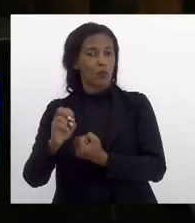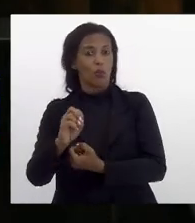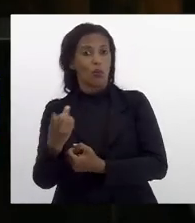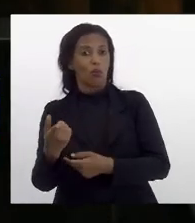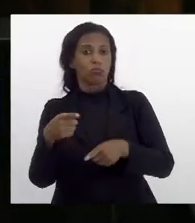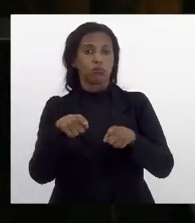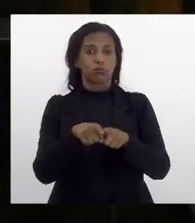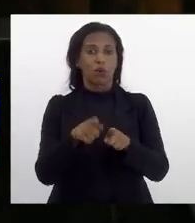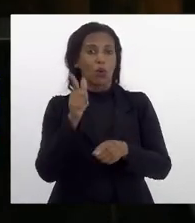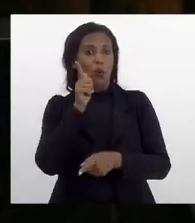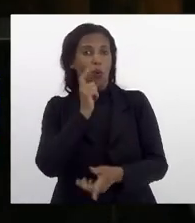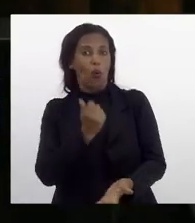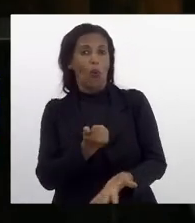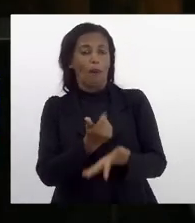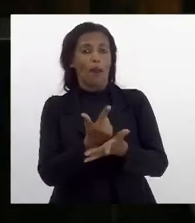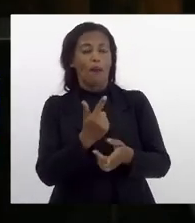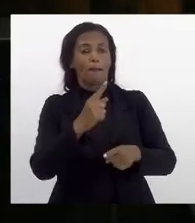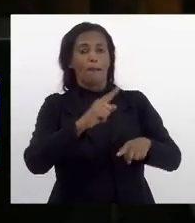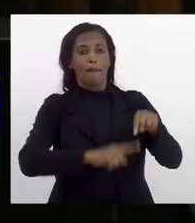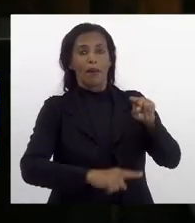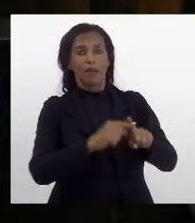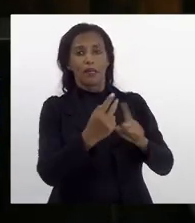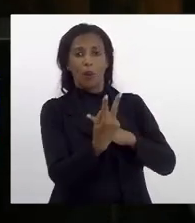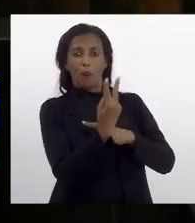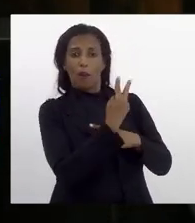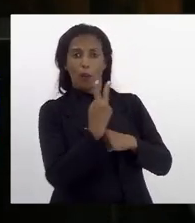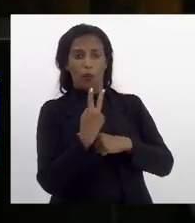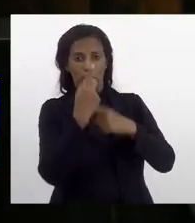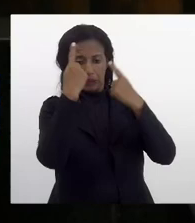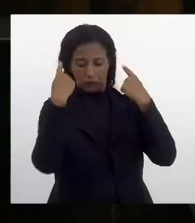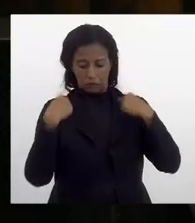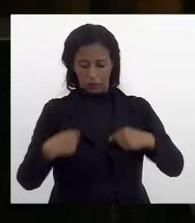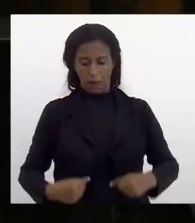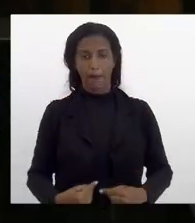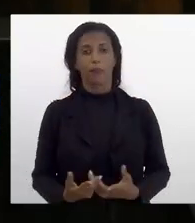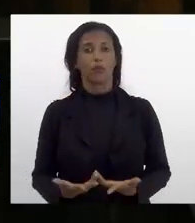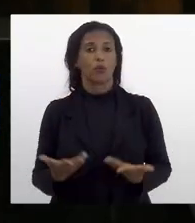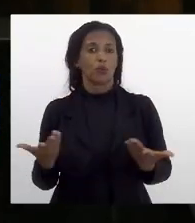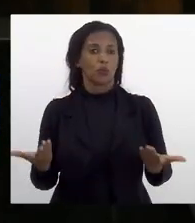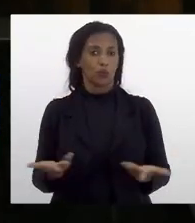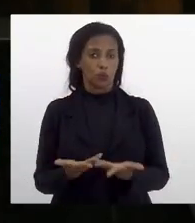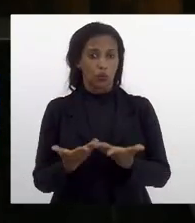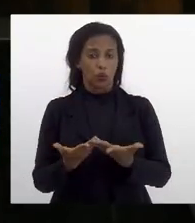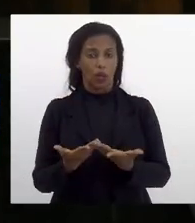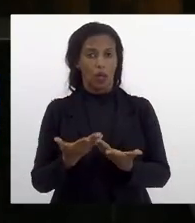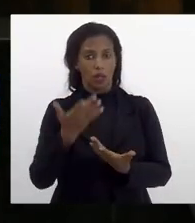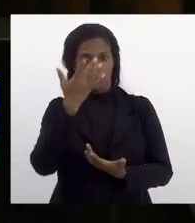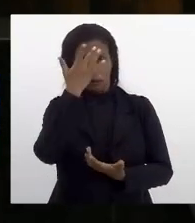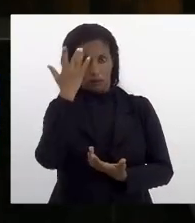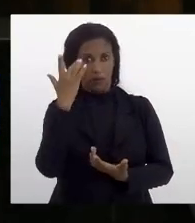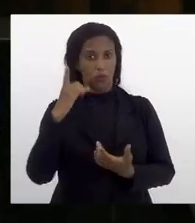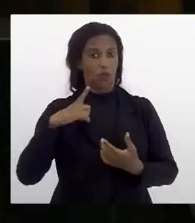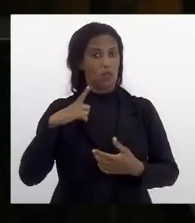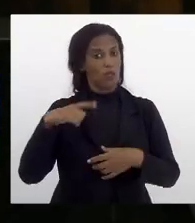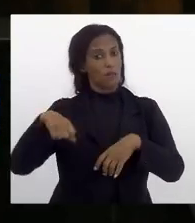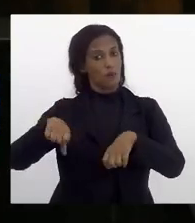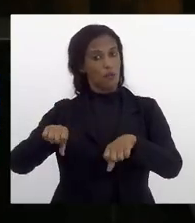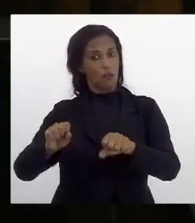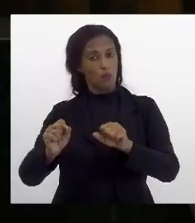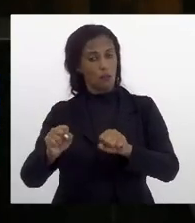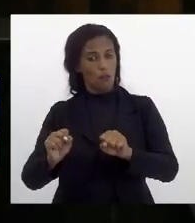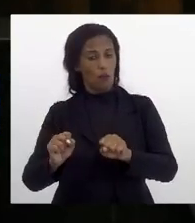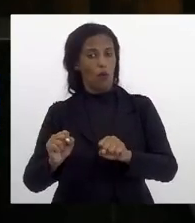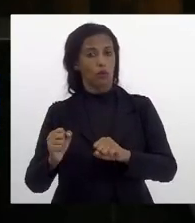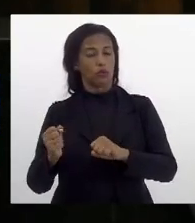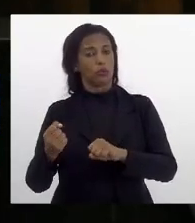para adquirir equipamentos de proteção individual no caso daqueles que usam a moto na